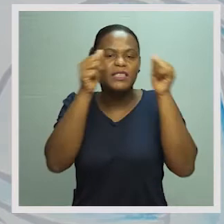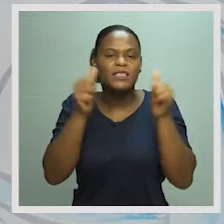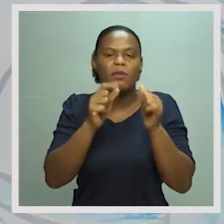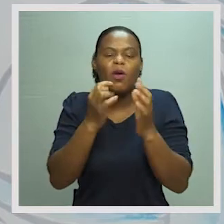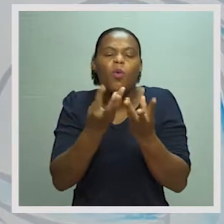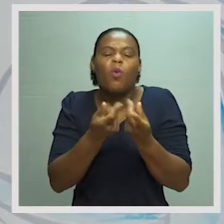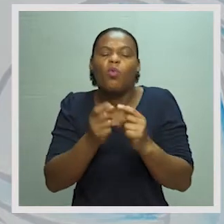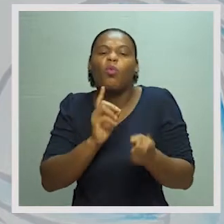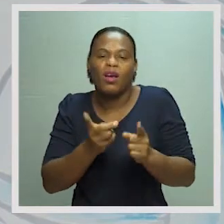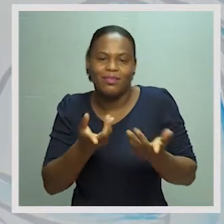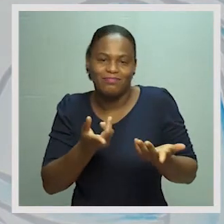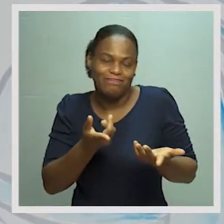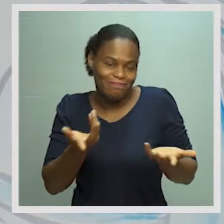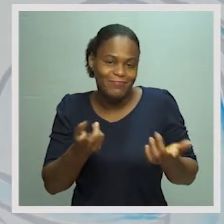contas.